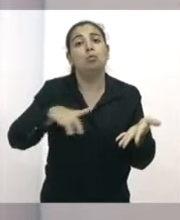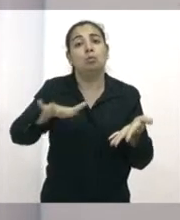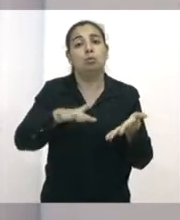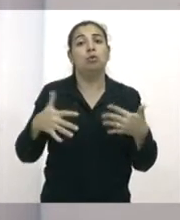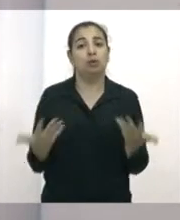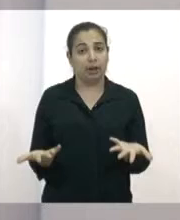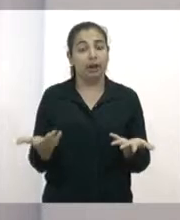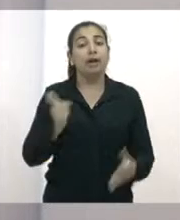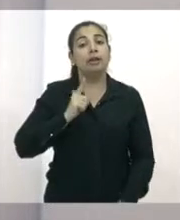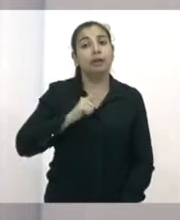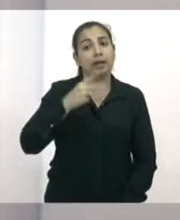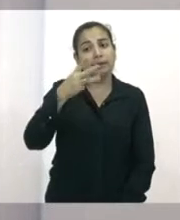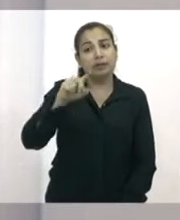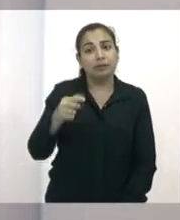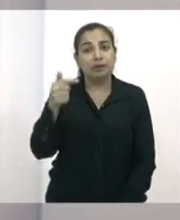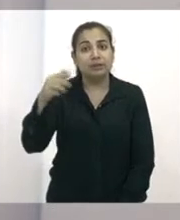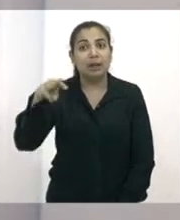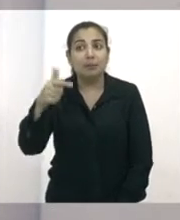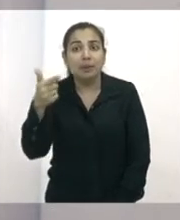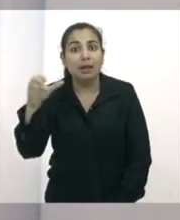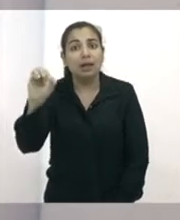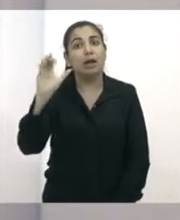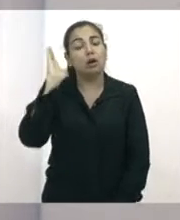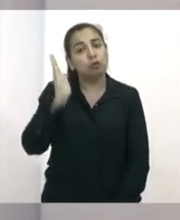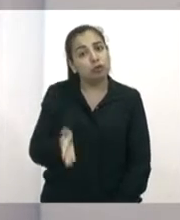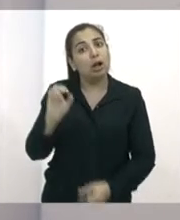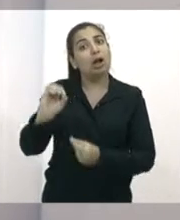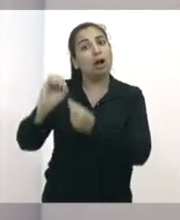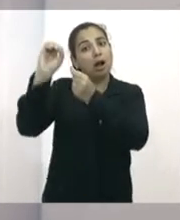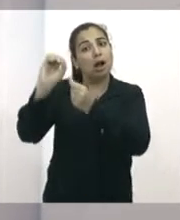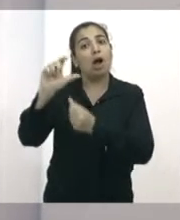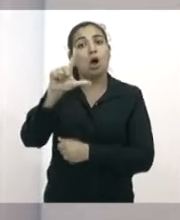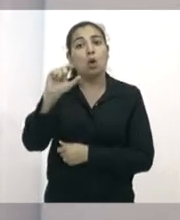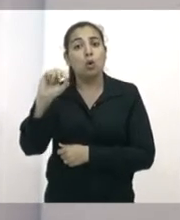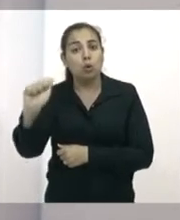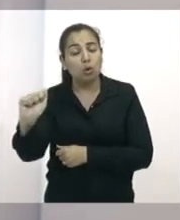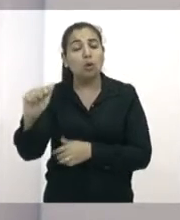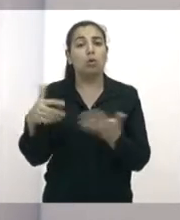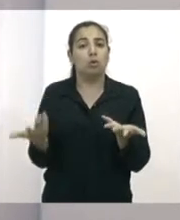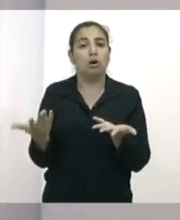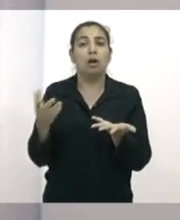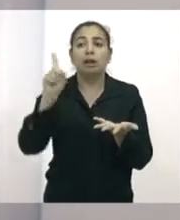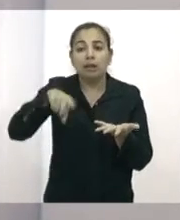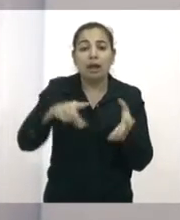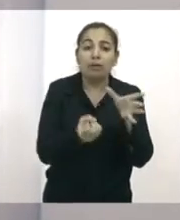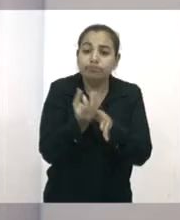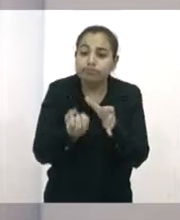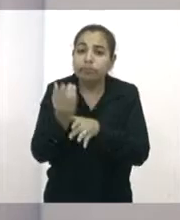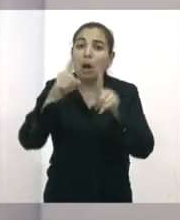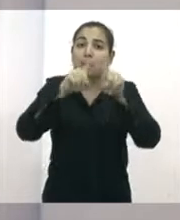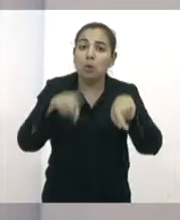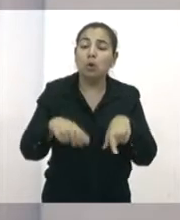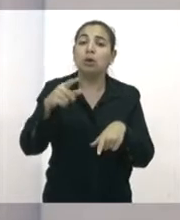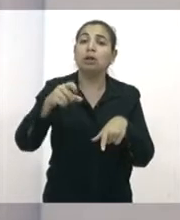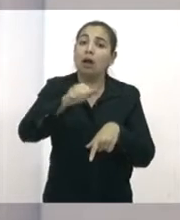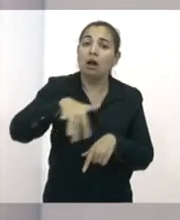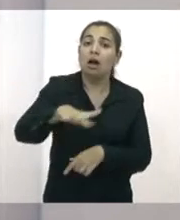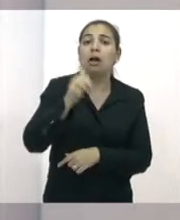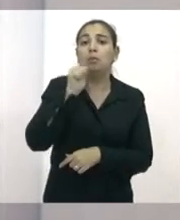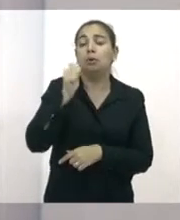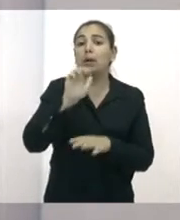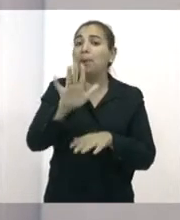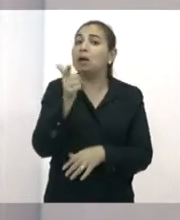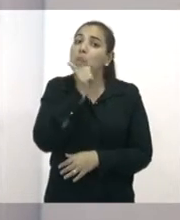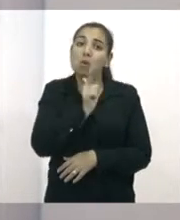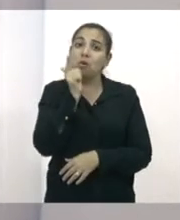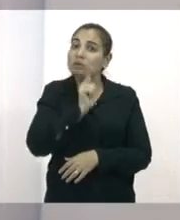3,7 milhões aprovado aqui na Câmara, na LOA, para a execução de políticas para as mulheres. E não se executou nem 3%